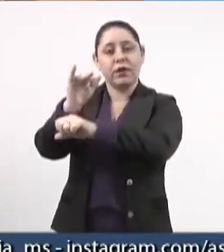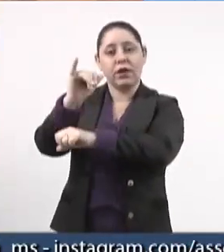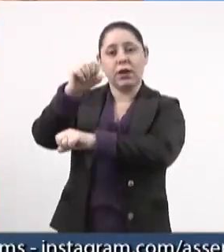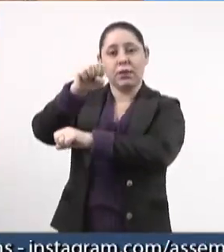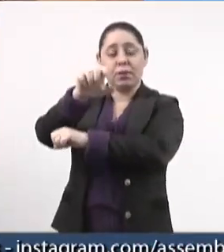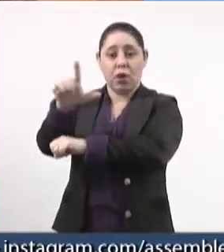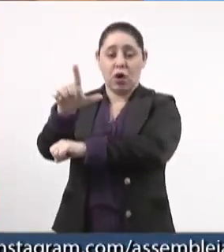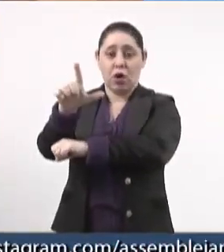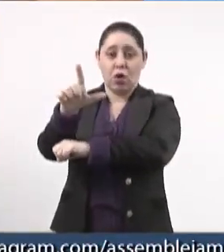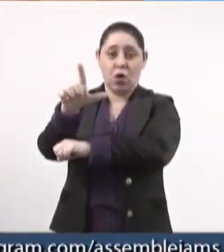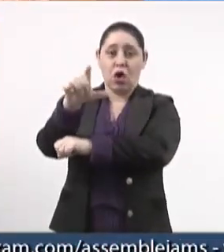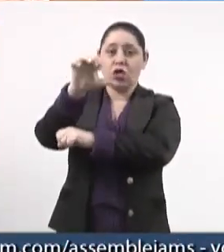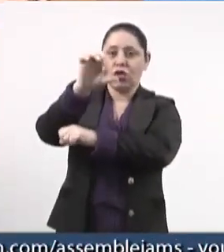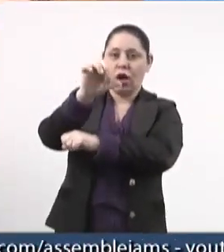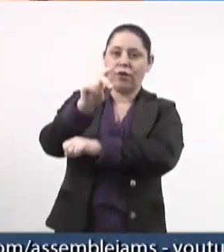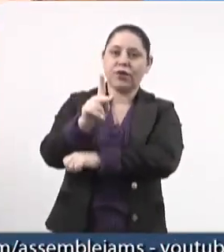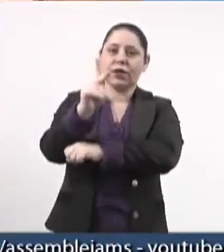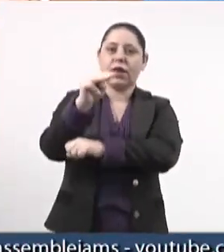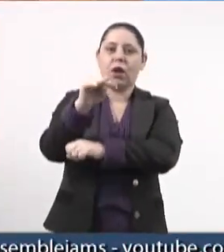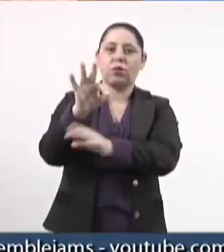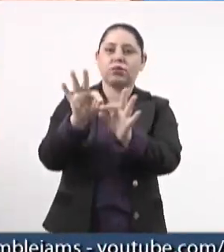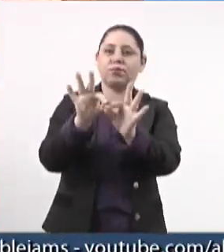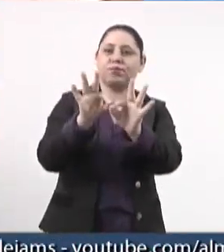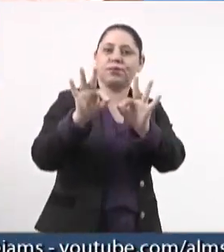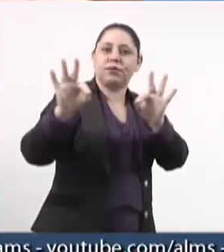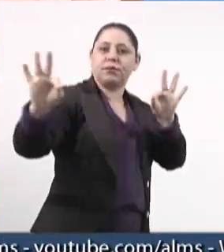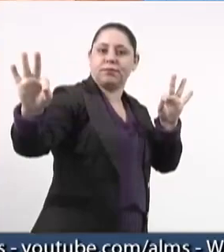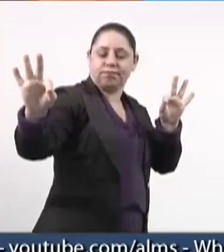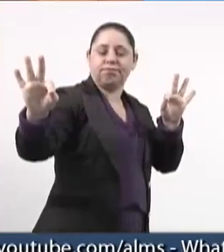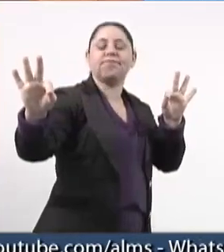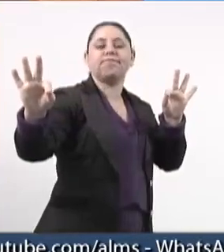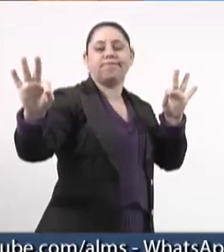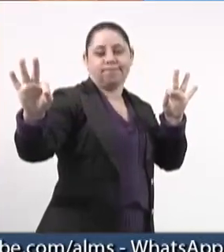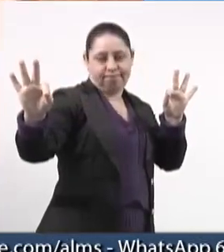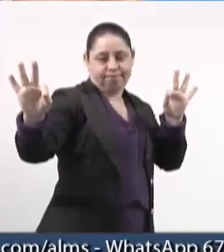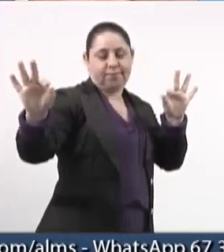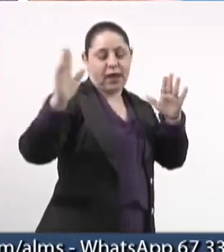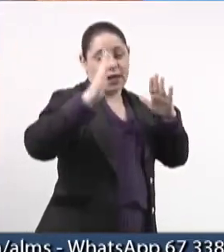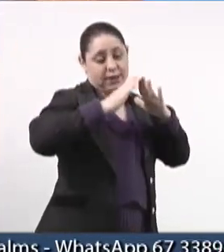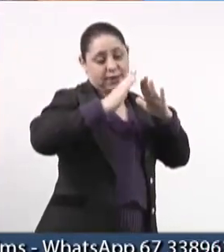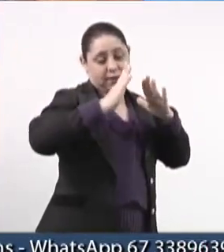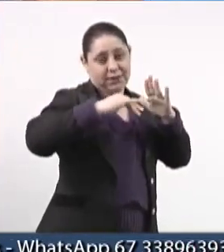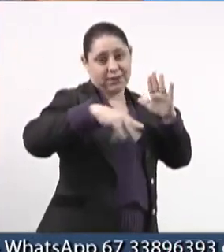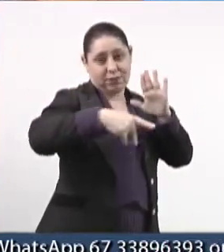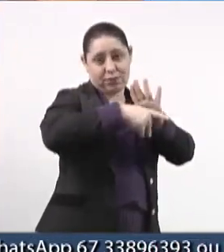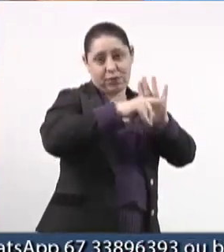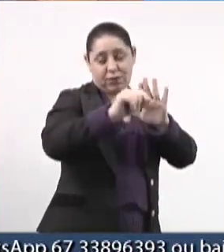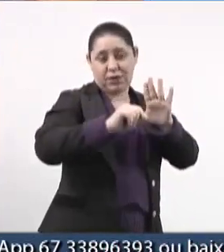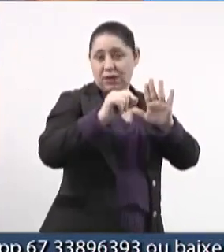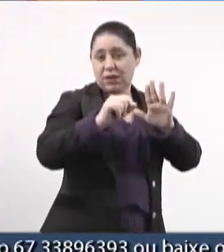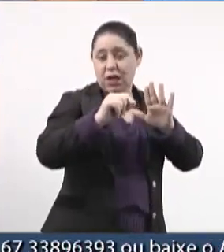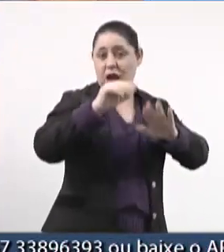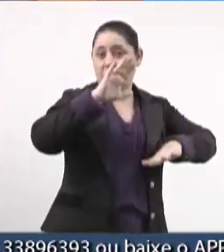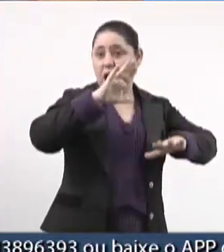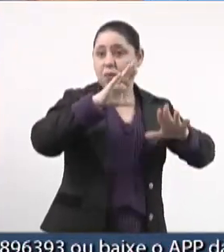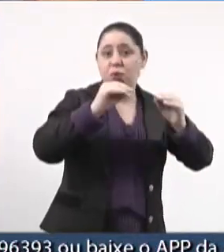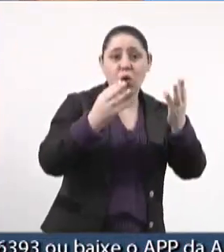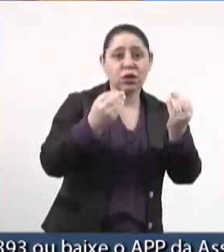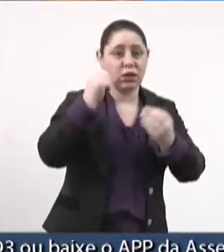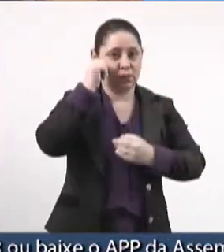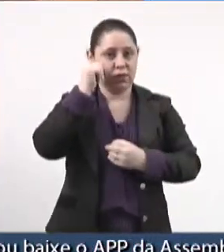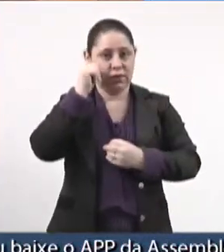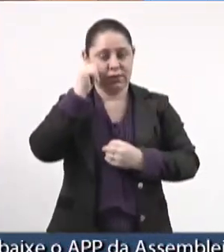IMOL que fica a 9 quilômetros de distância da Casa da Mulher Brasileira e muitas dessas